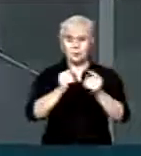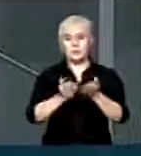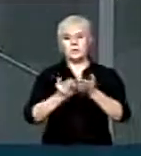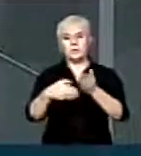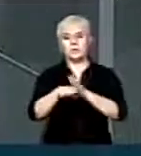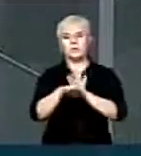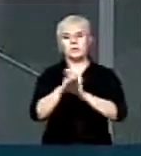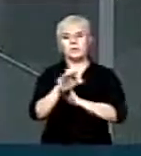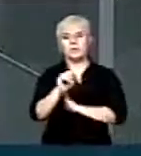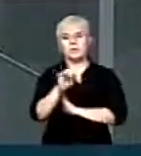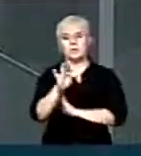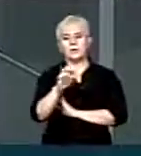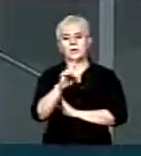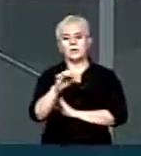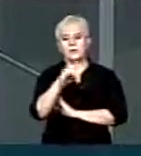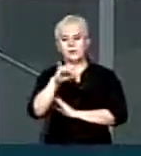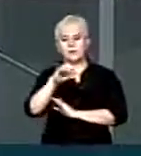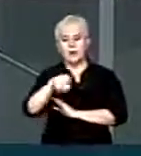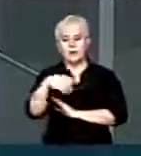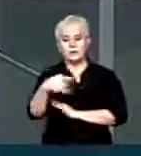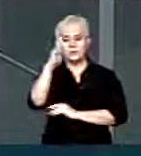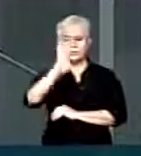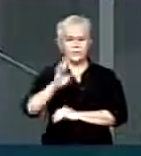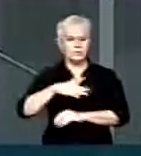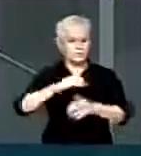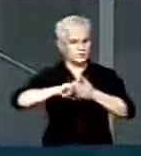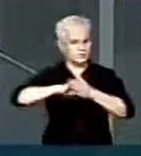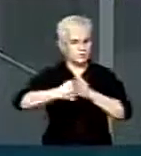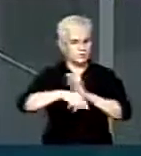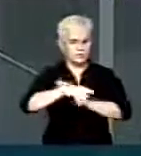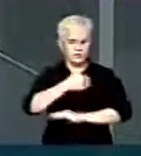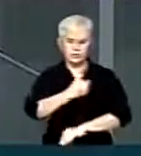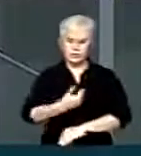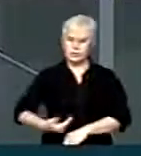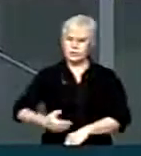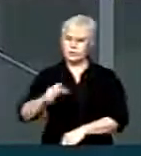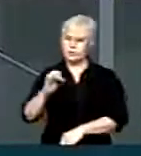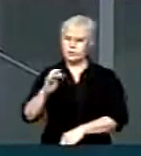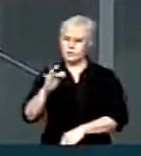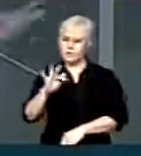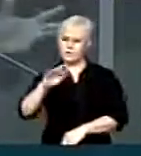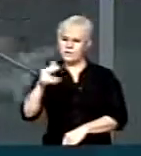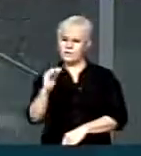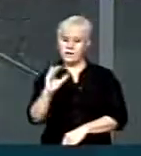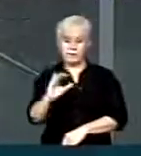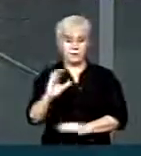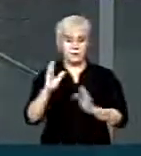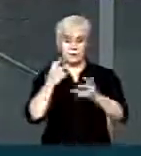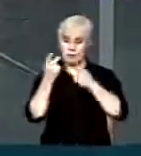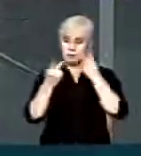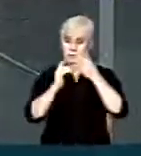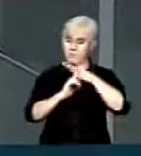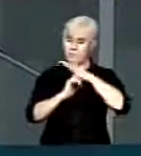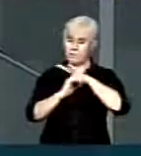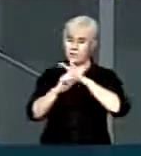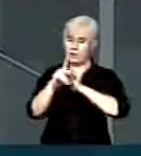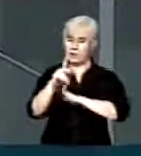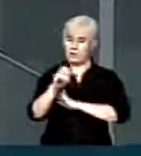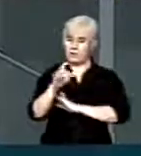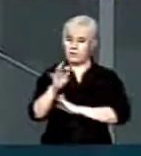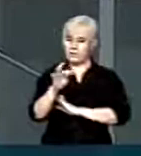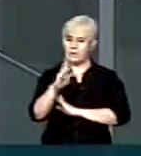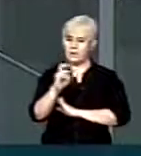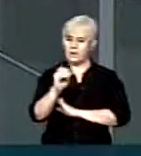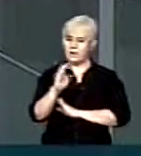brasileiros tinham sido encerrados, fechados pelo governo Fernando Henrique Então se for para tratar de Petrobras Precisa